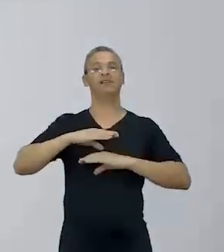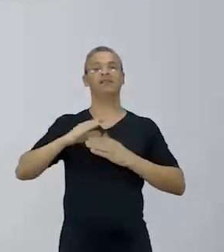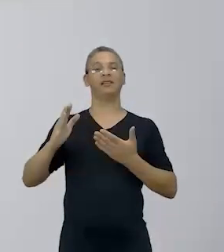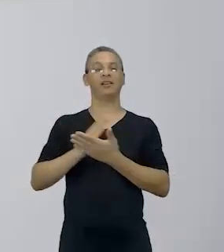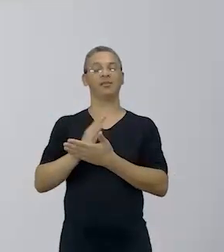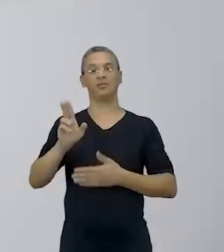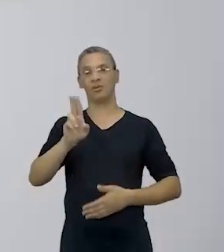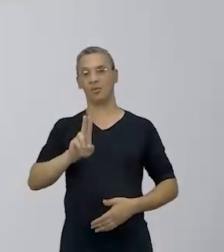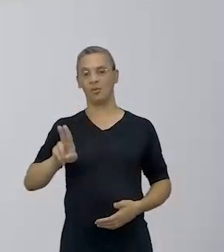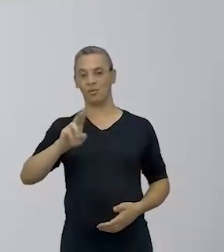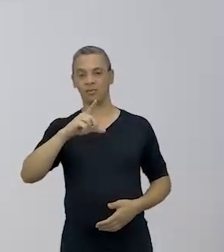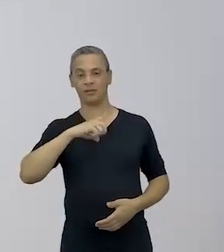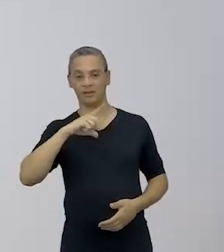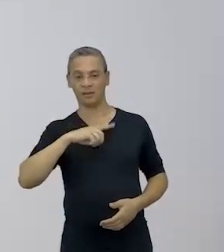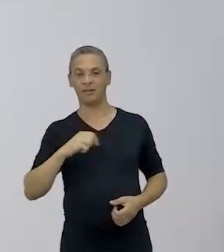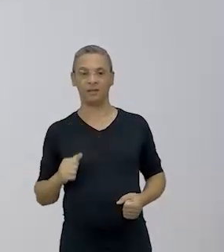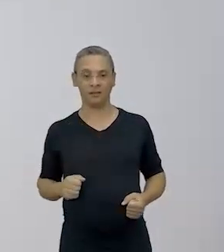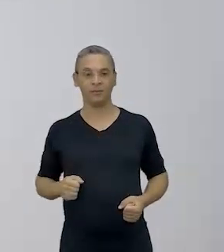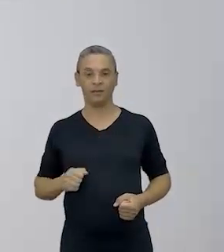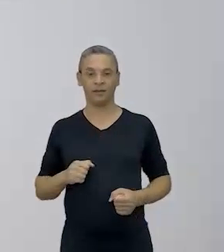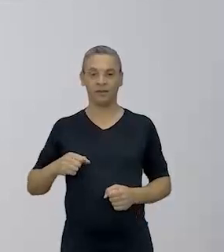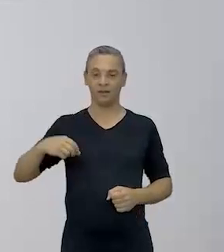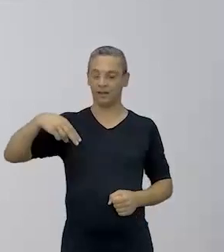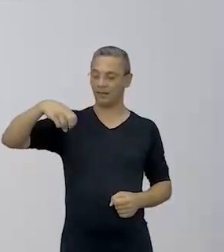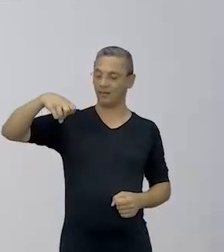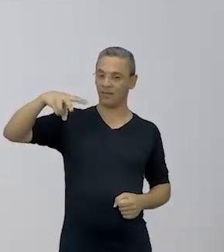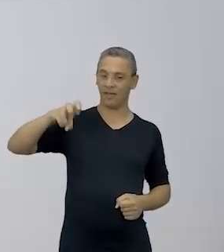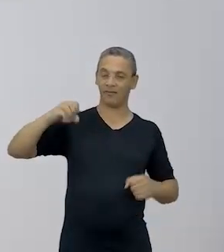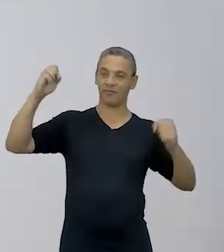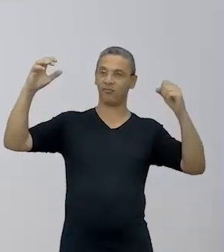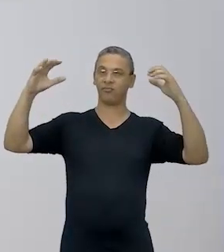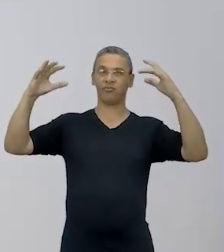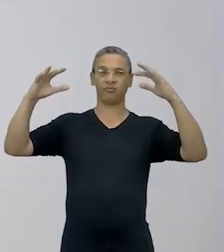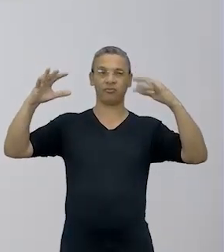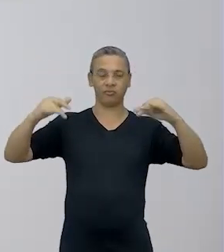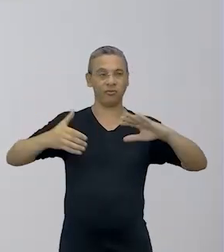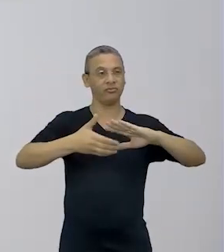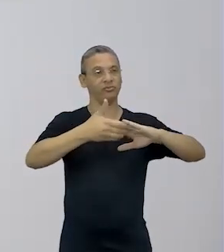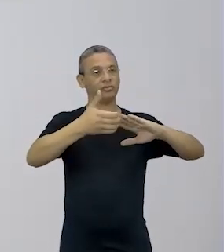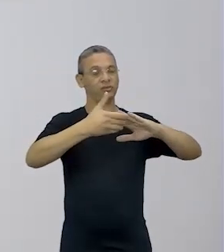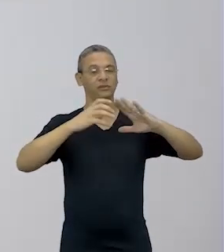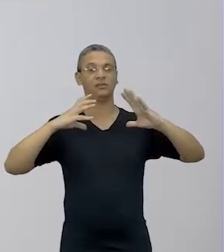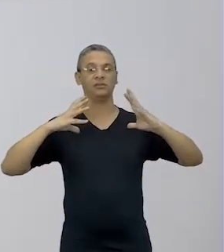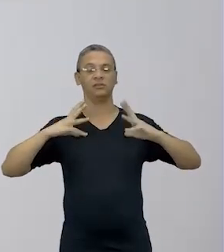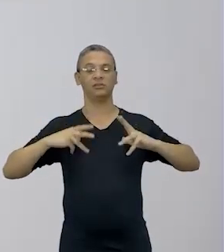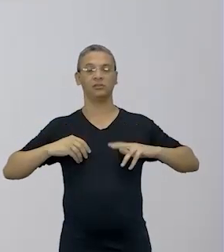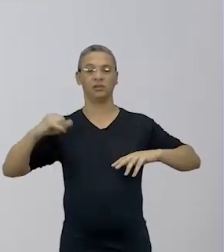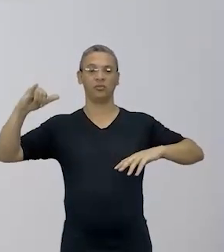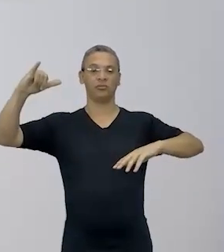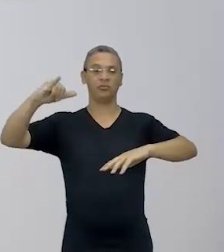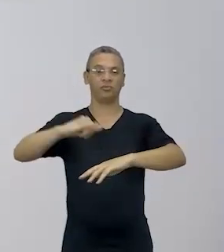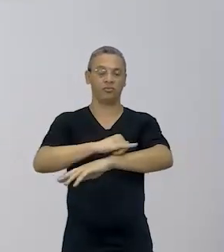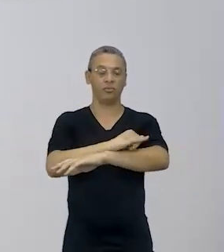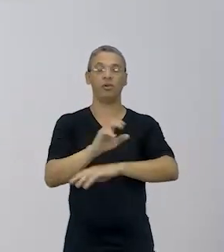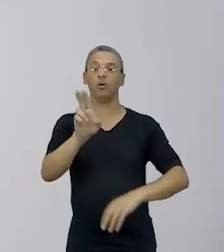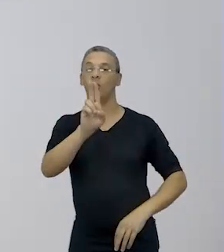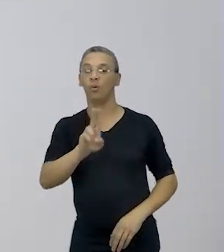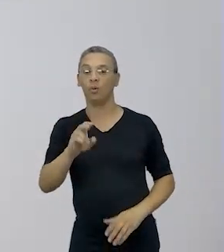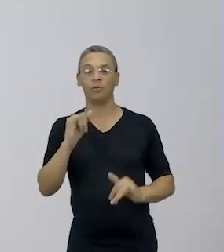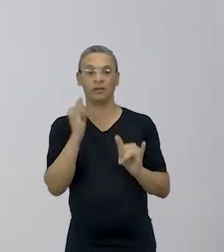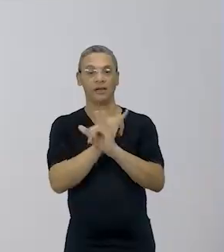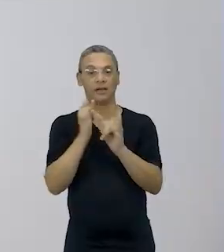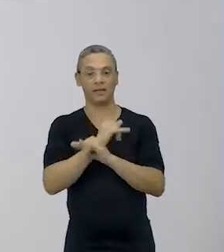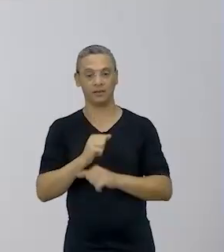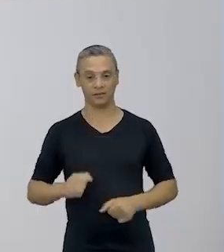utilizam também para tirar a neve dos aviões. Isso é muito legal também, porque ele reutiliza a energia.